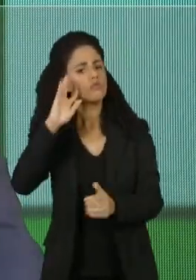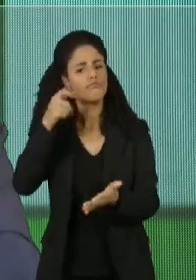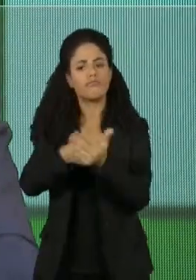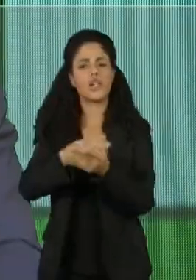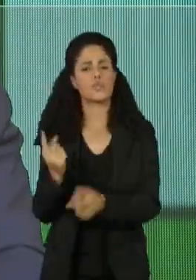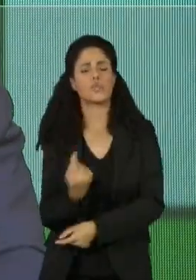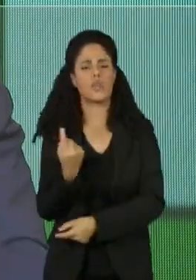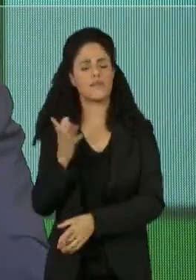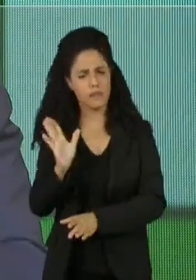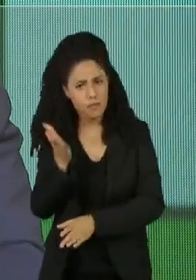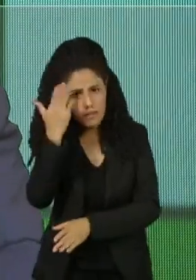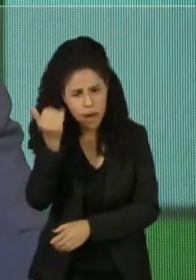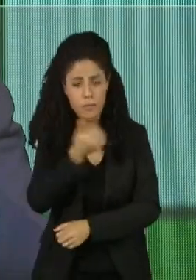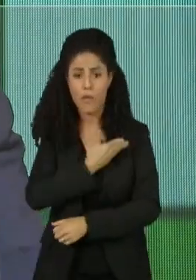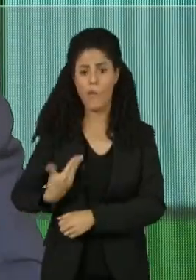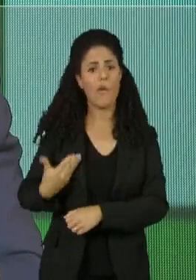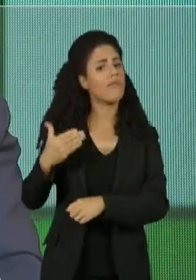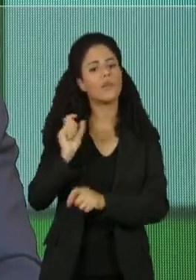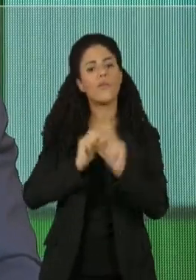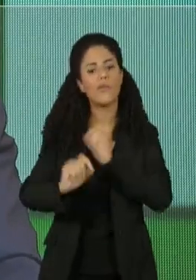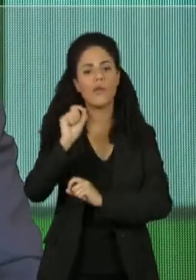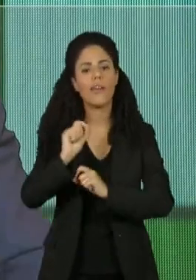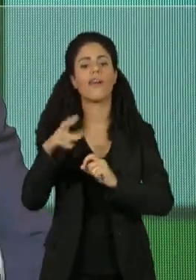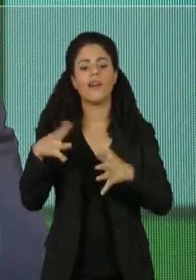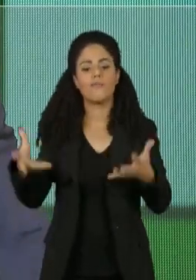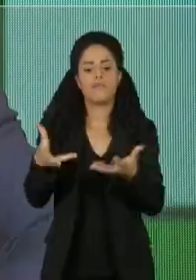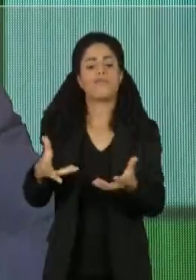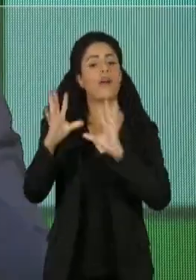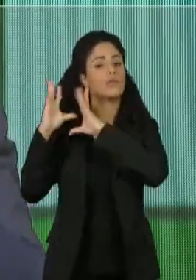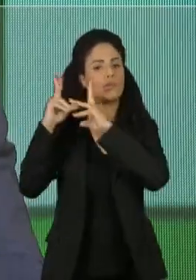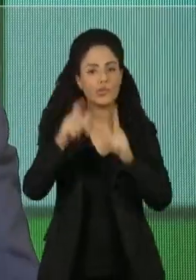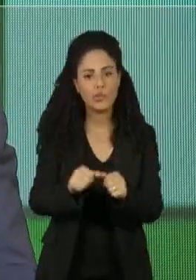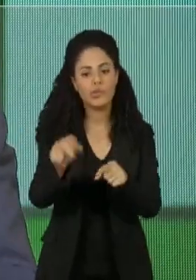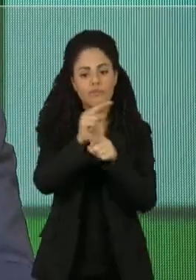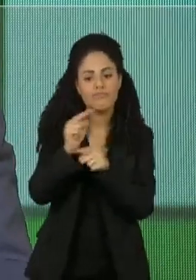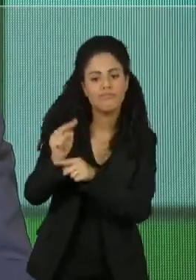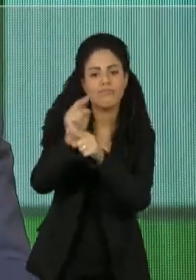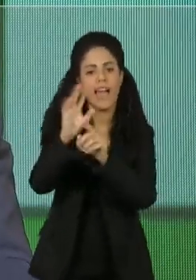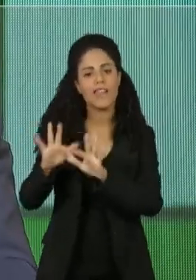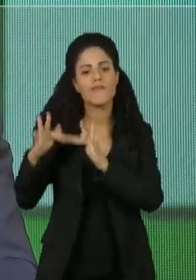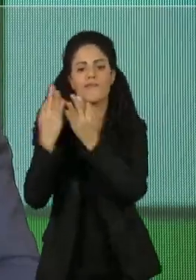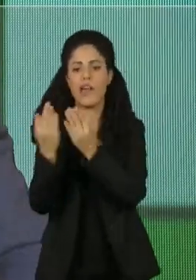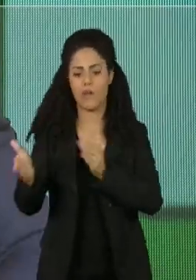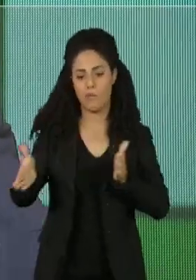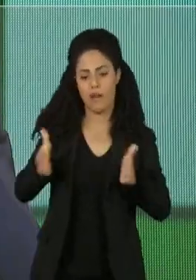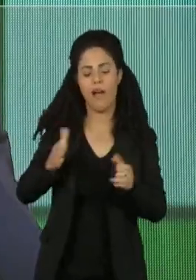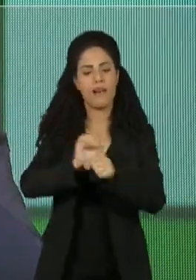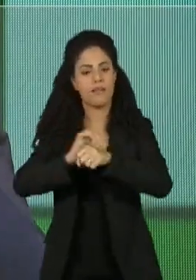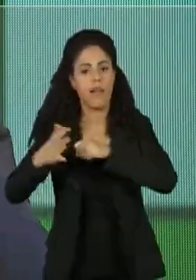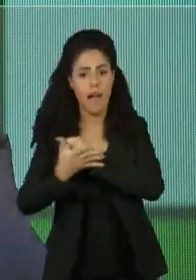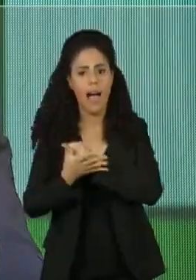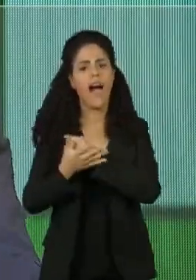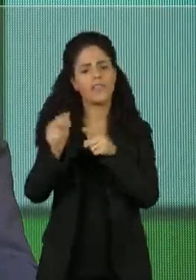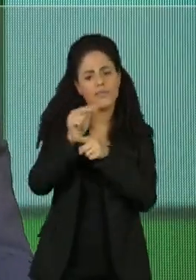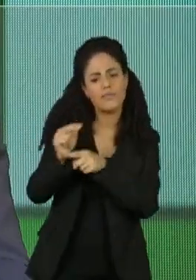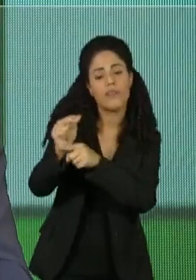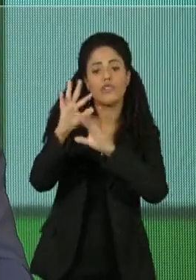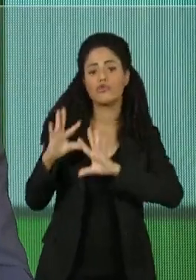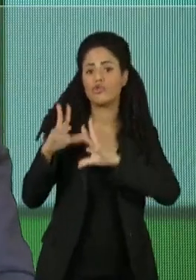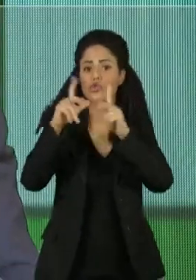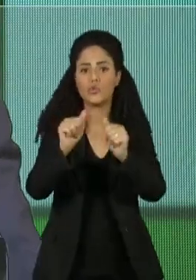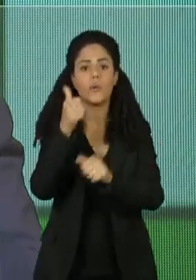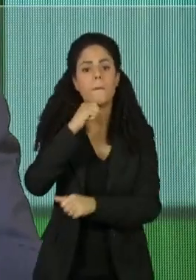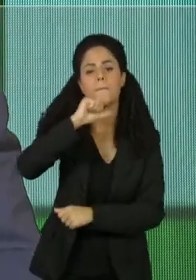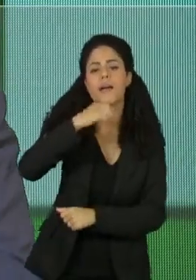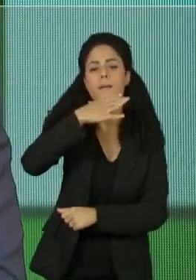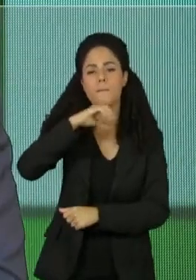decisão. O governo conseguiu, graças às suas ações, preservar milhares de empregos durante a pandemia, preservar milhares de pais